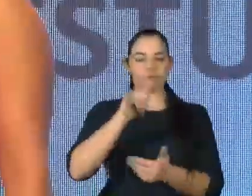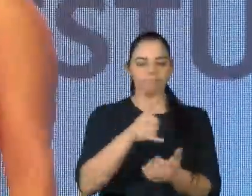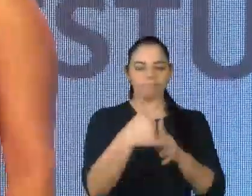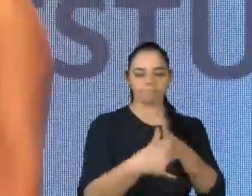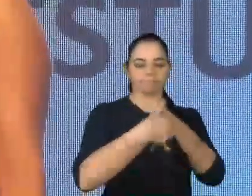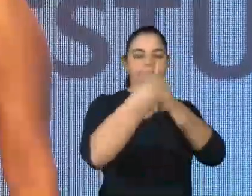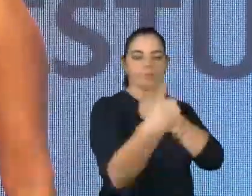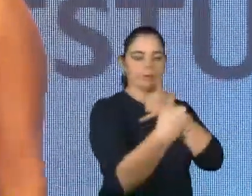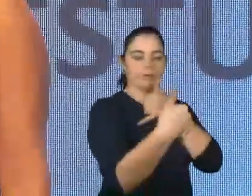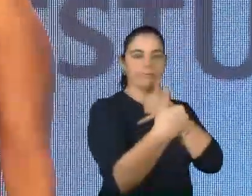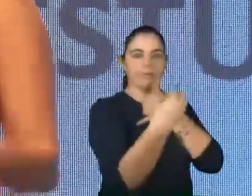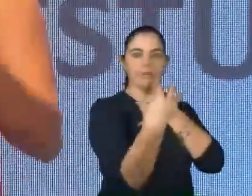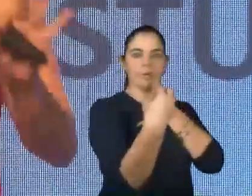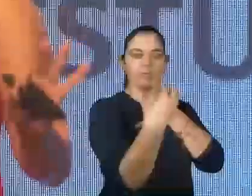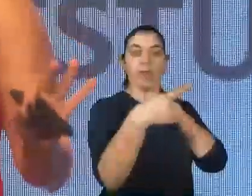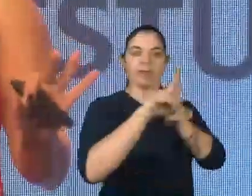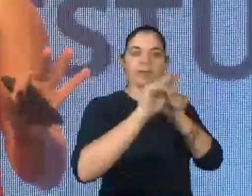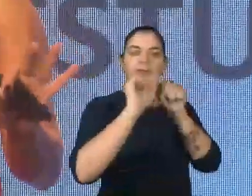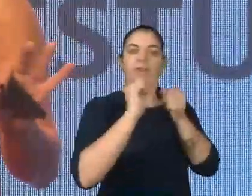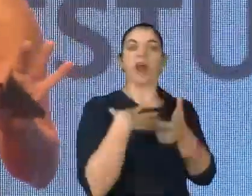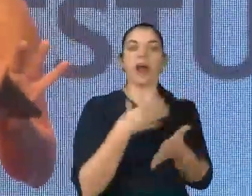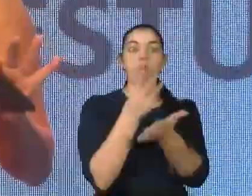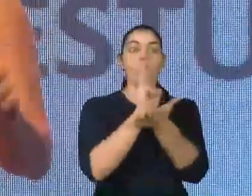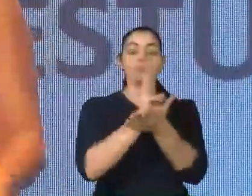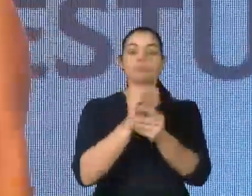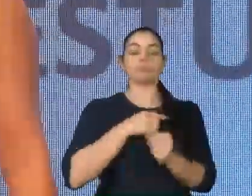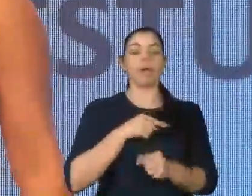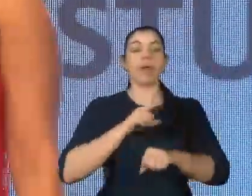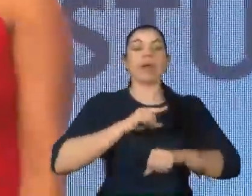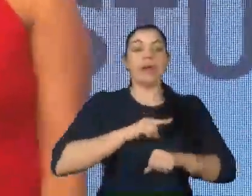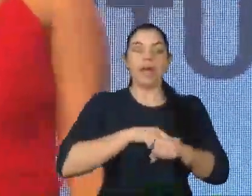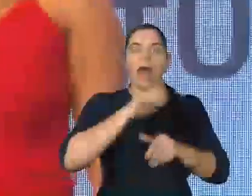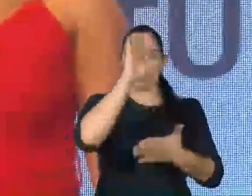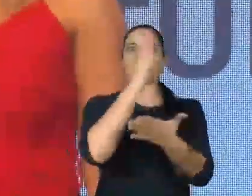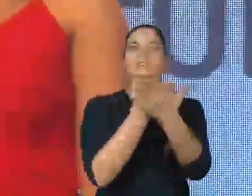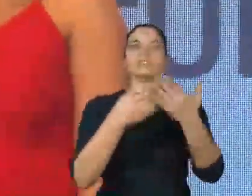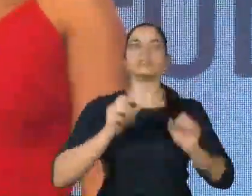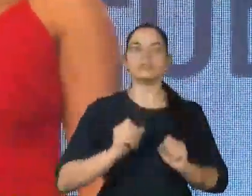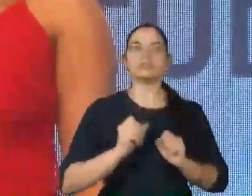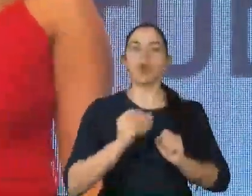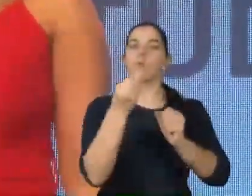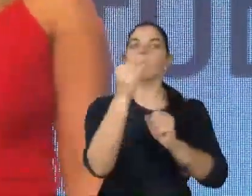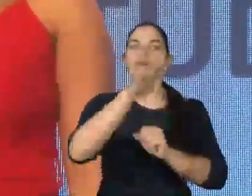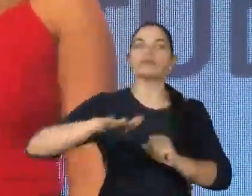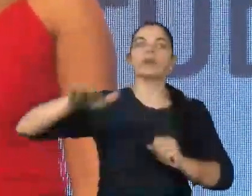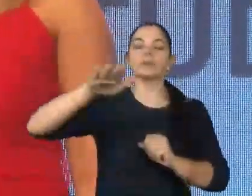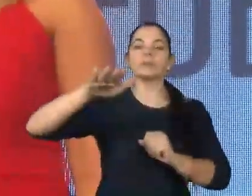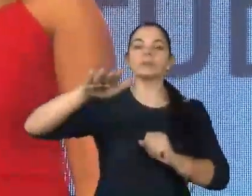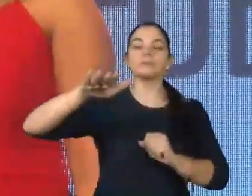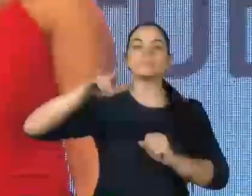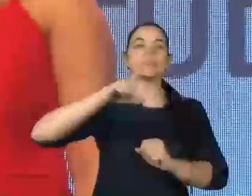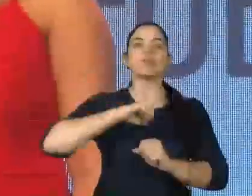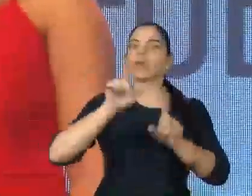e eu vou usar o que eu tinha no momento. E acreditem, muitos dos nossos alunos não